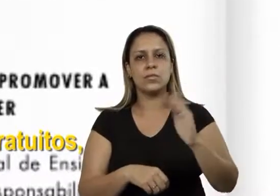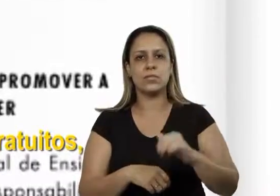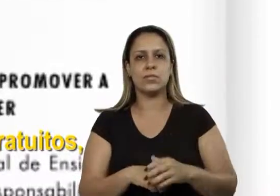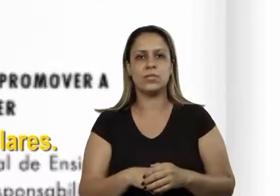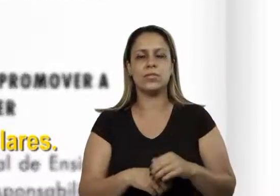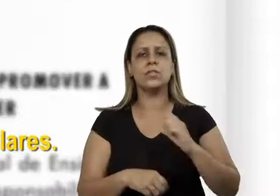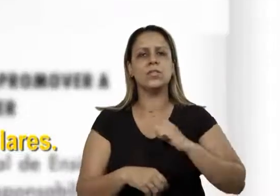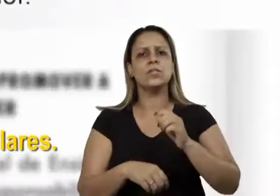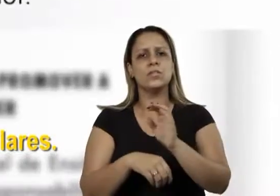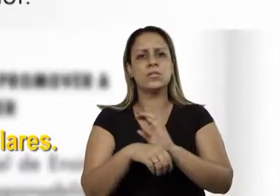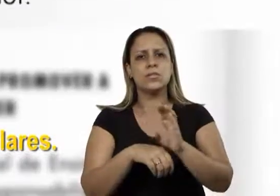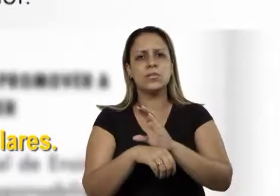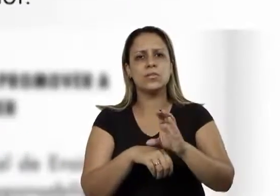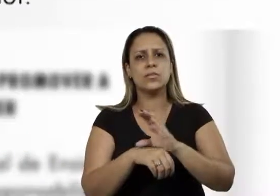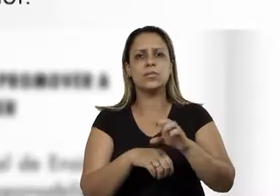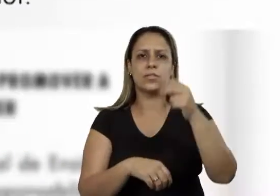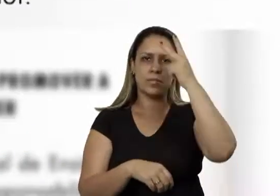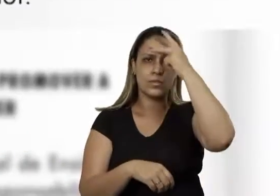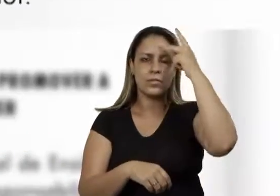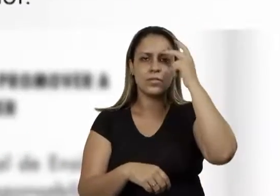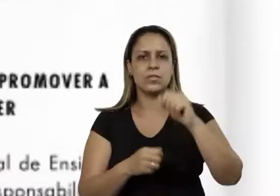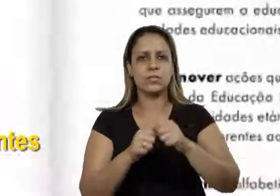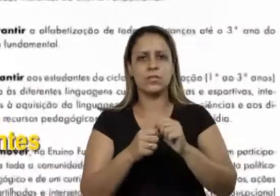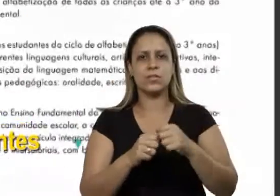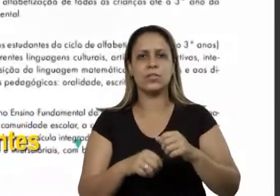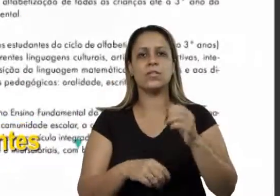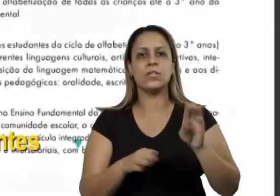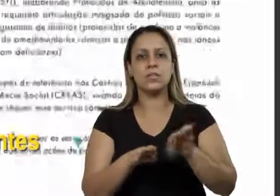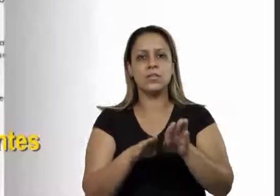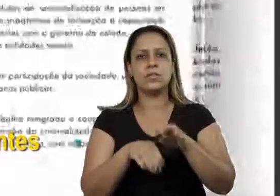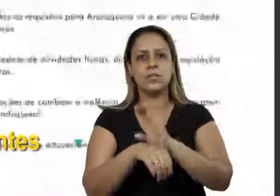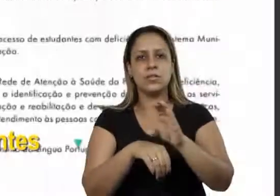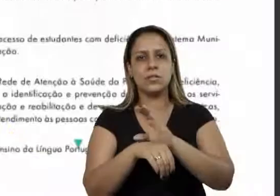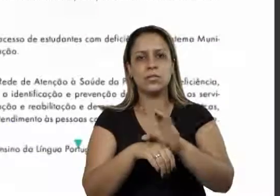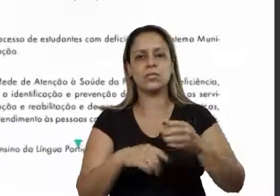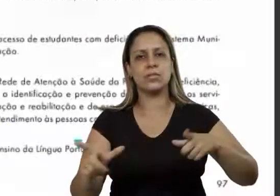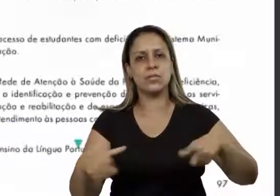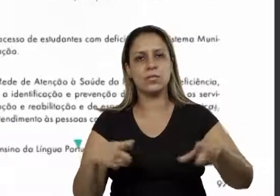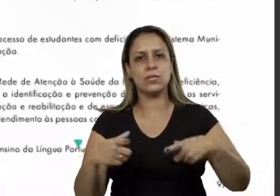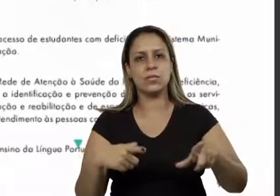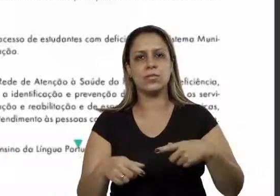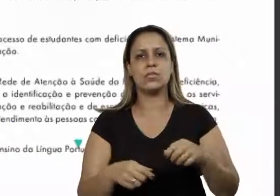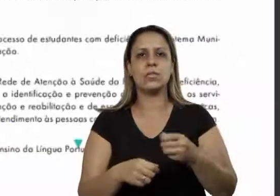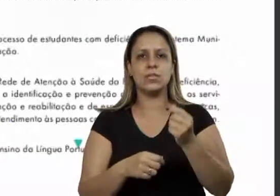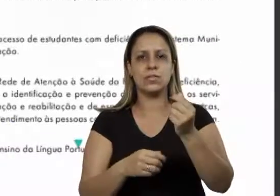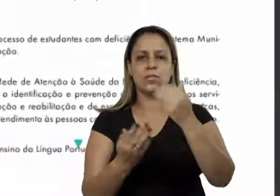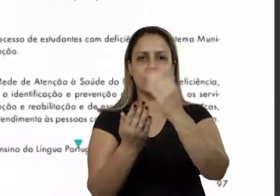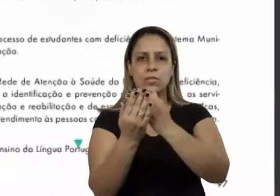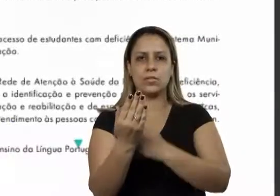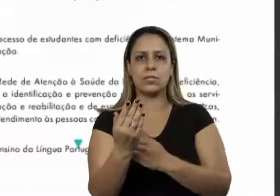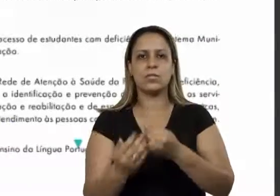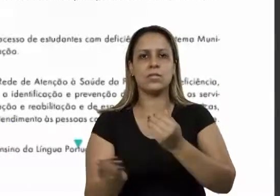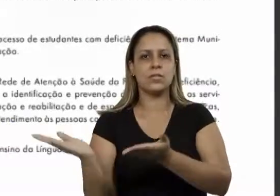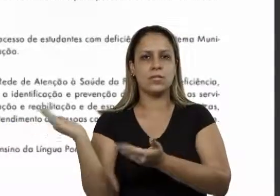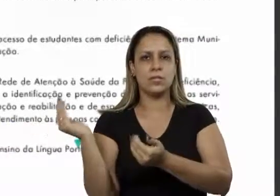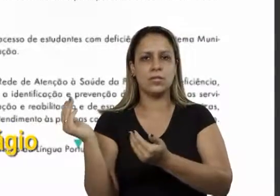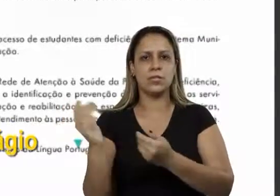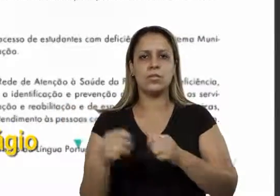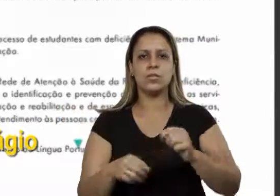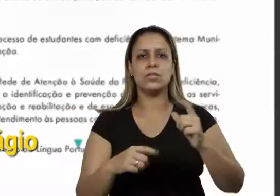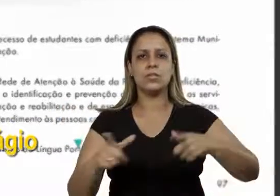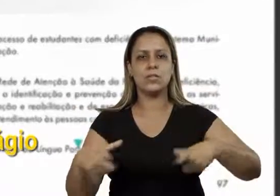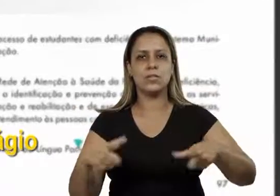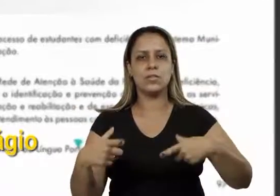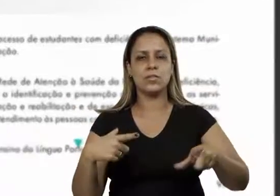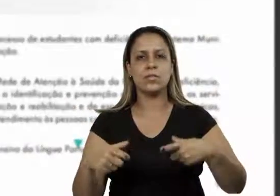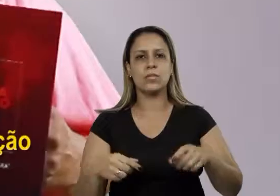gratuitos, que são os cursinhos populares. Vai trazer de volta os cursos profissionalizantes e reativar o programa Jovem Cidadão, que são